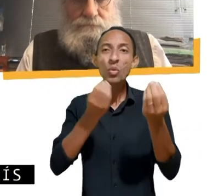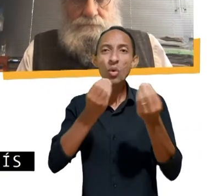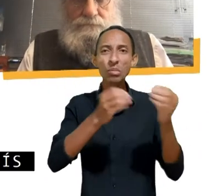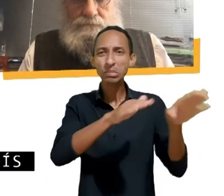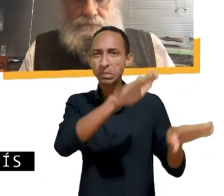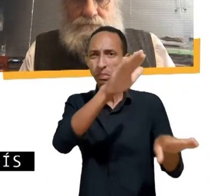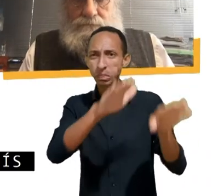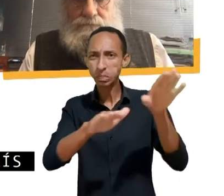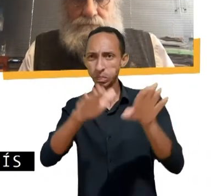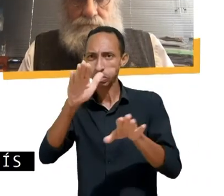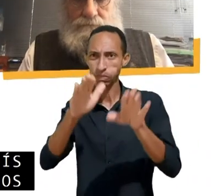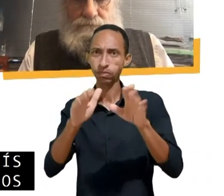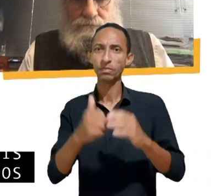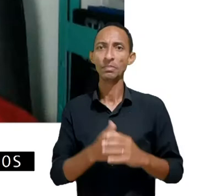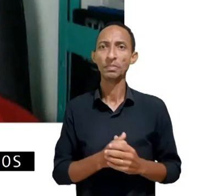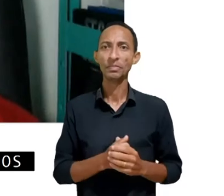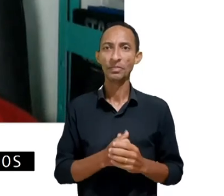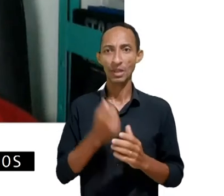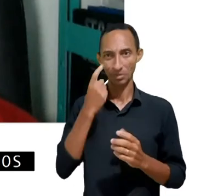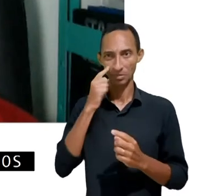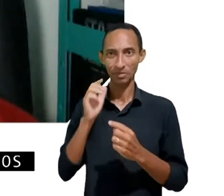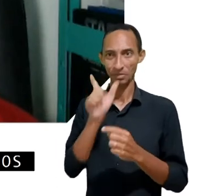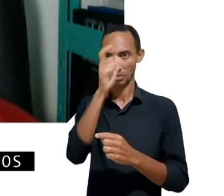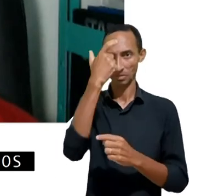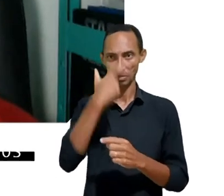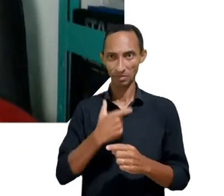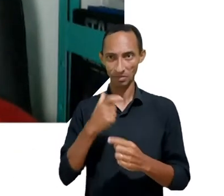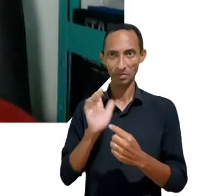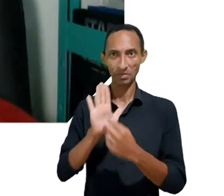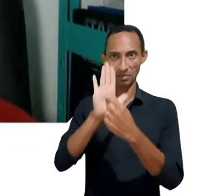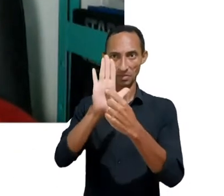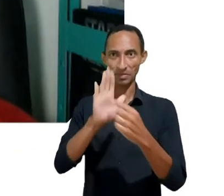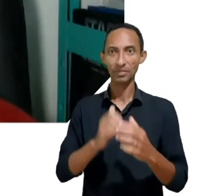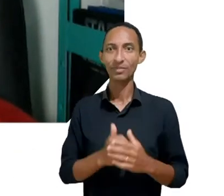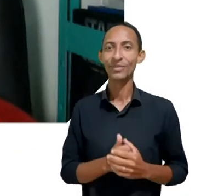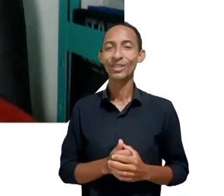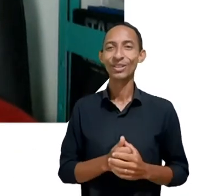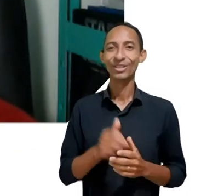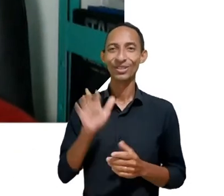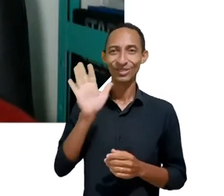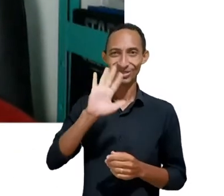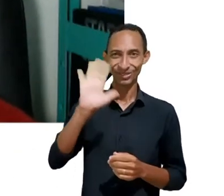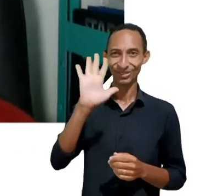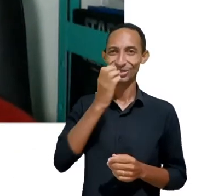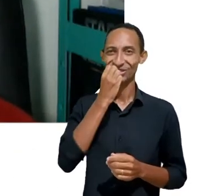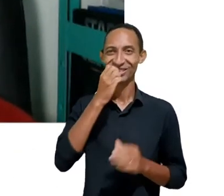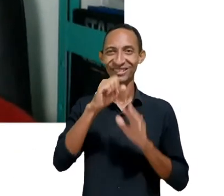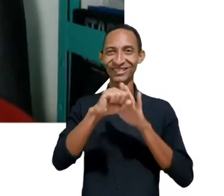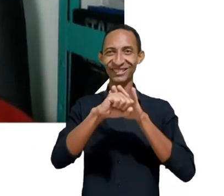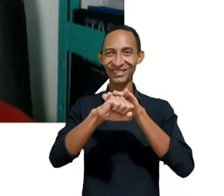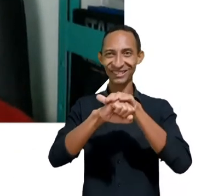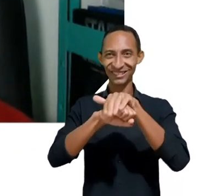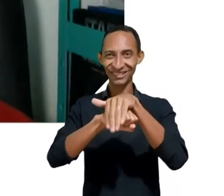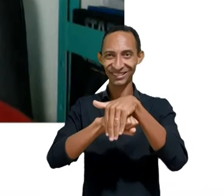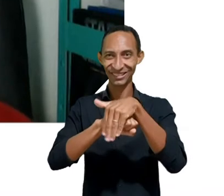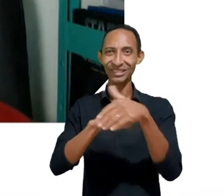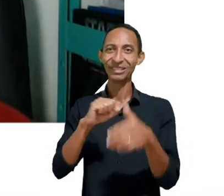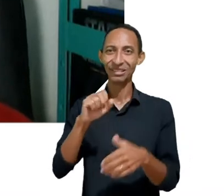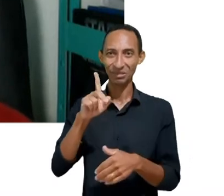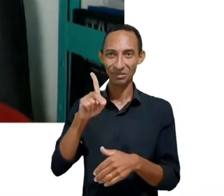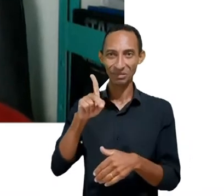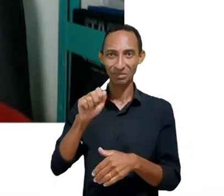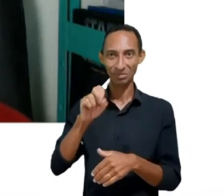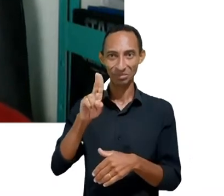sua autodescrição. Olá, Isabela, boa noite. Eu sou o Paulo Renato, um homem negro de